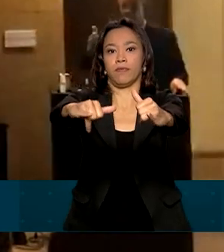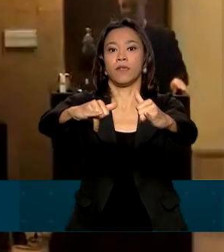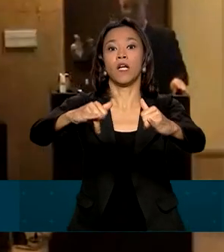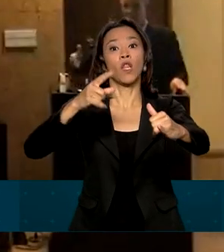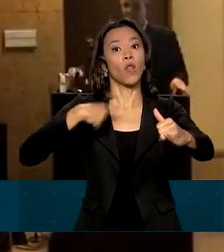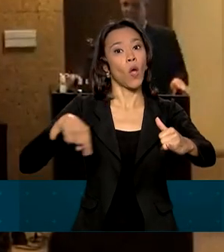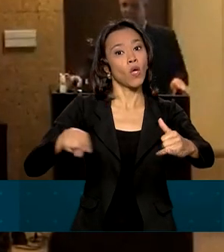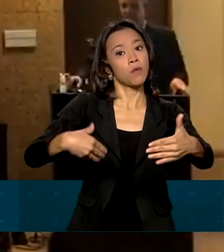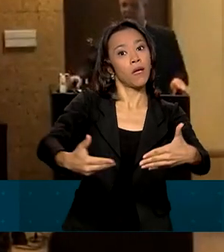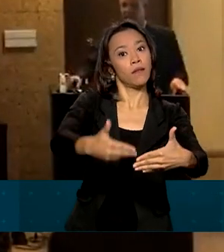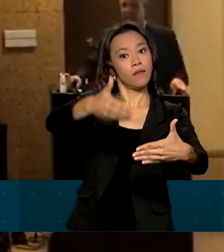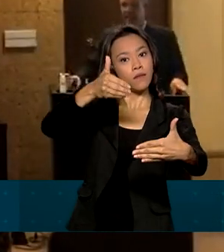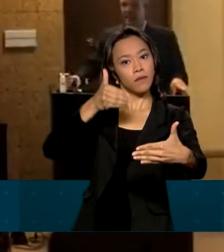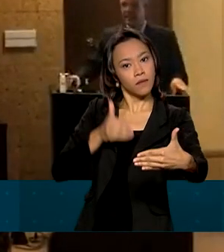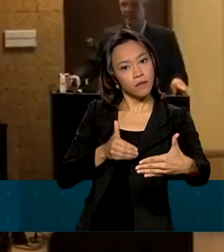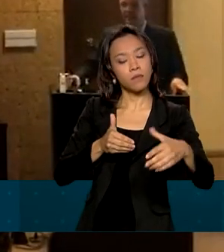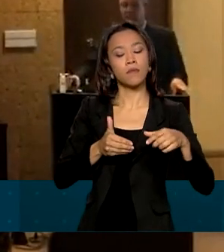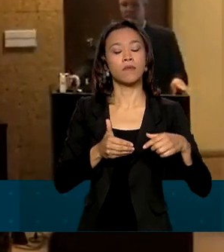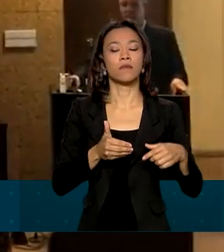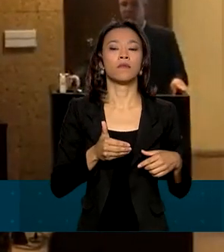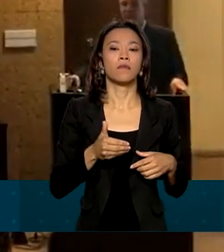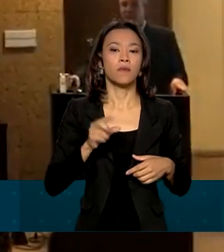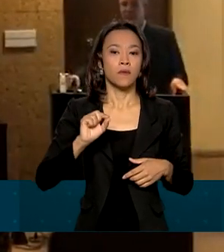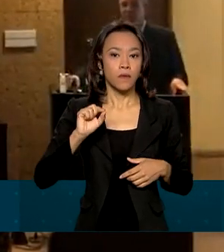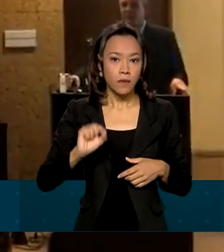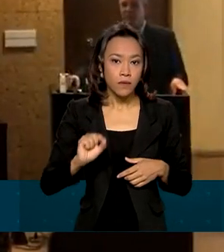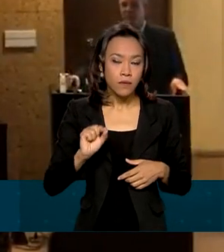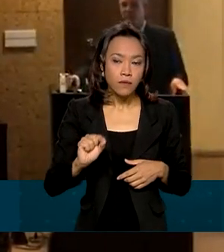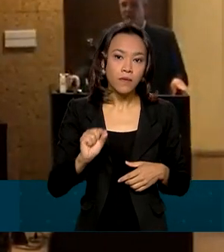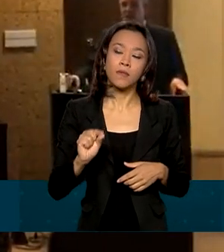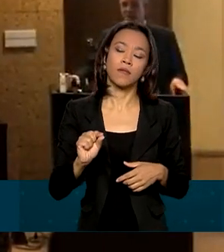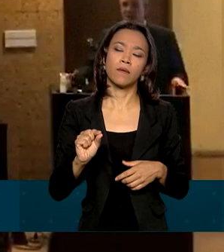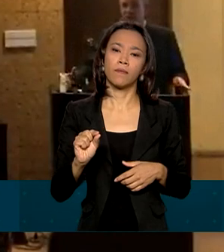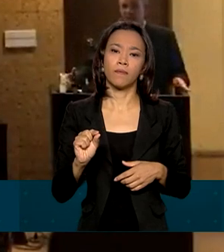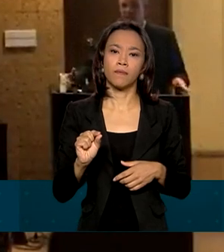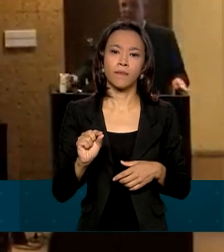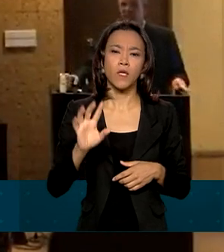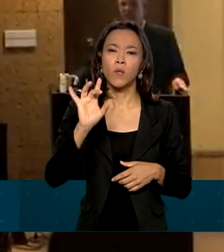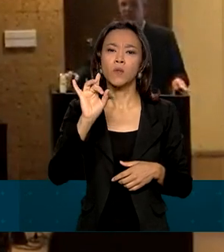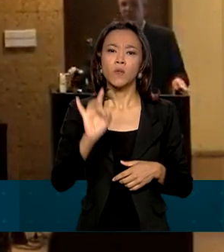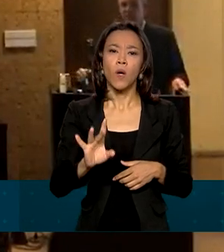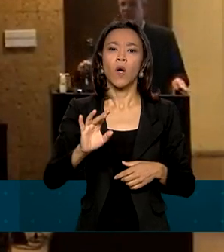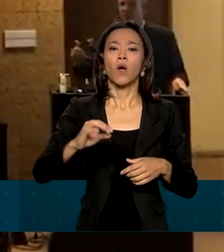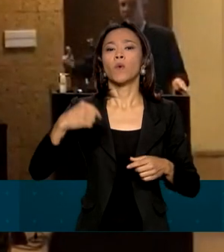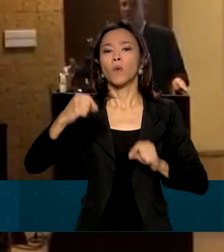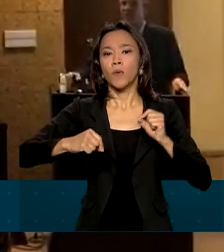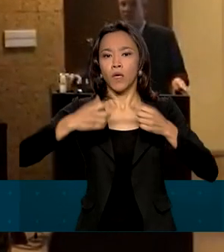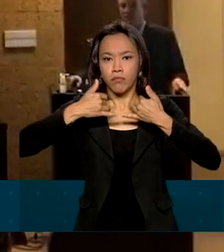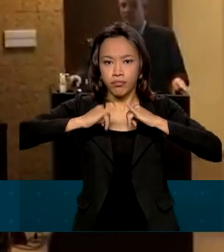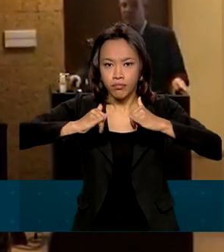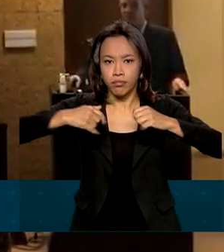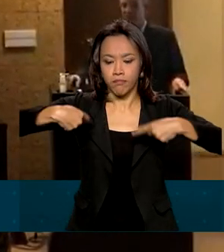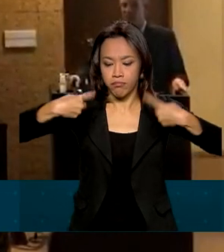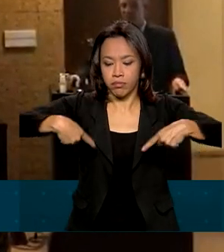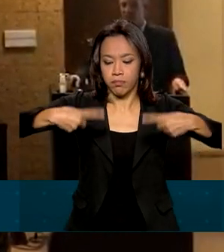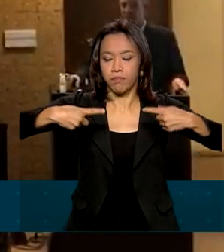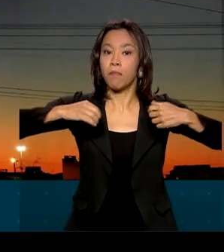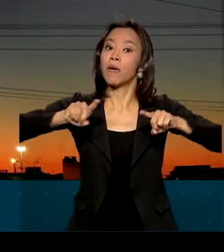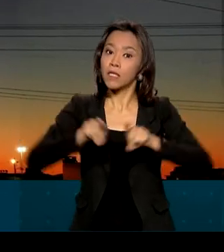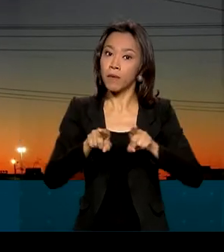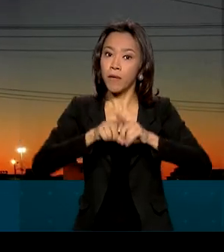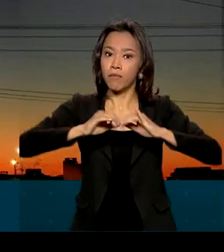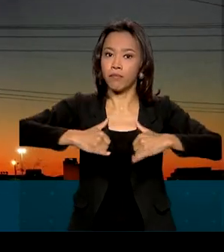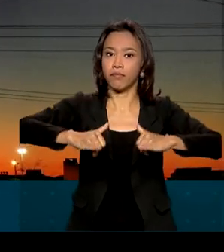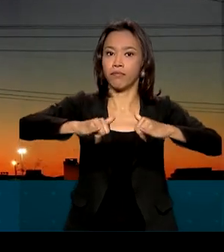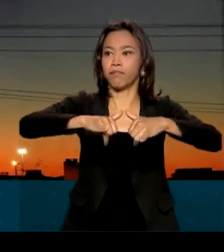antecipando a entrada em operação, não só de geração, como também de transmissão de energia.